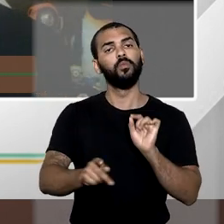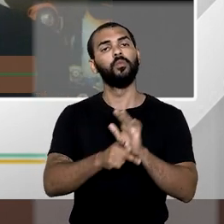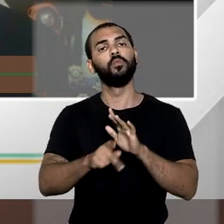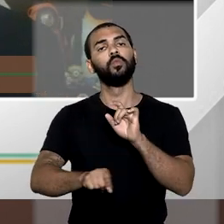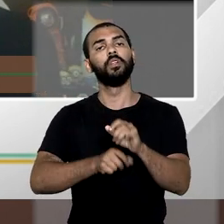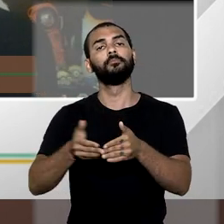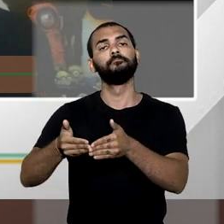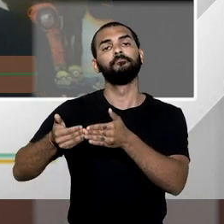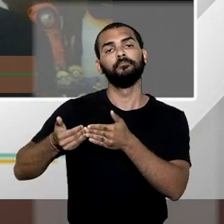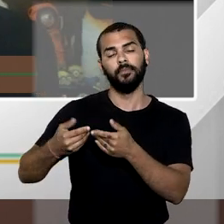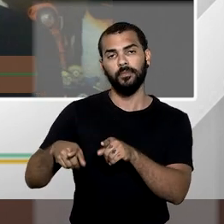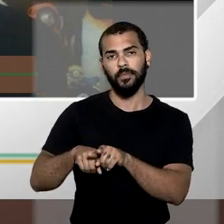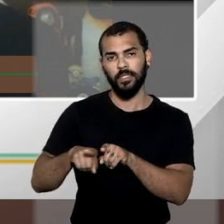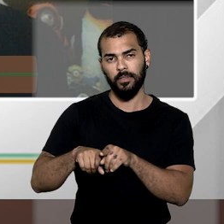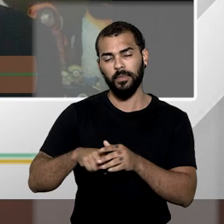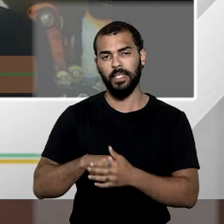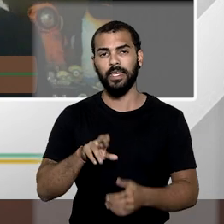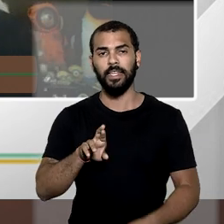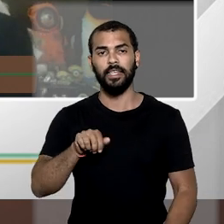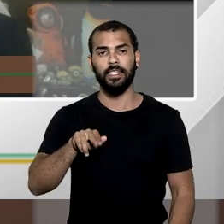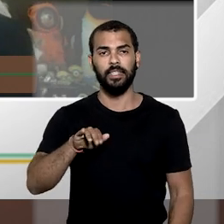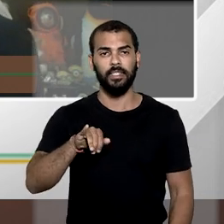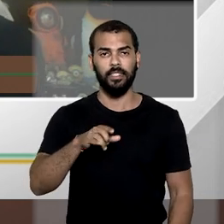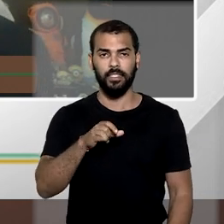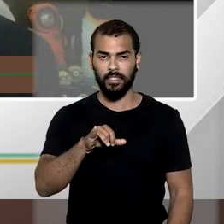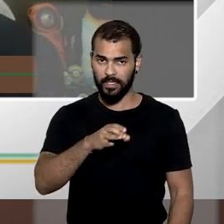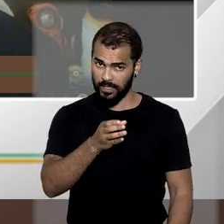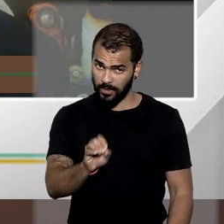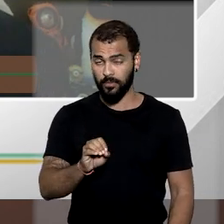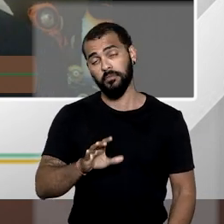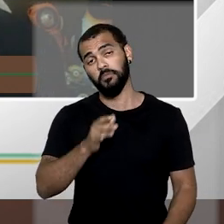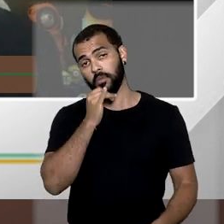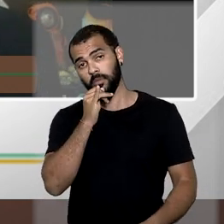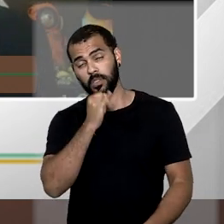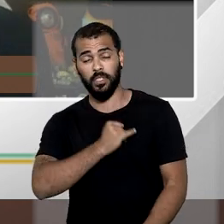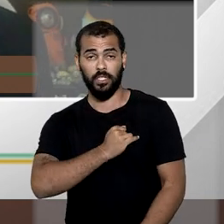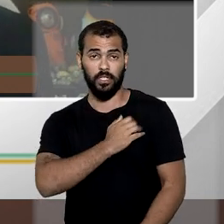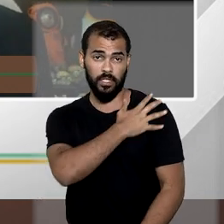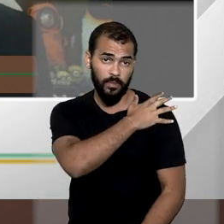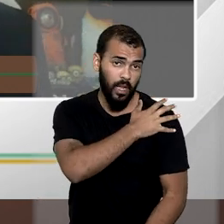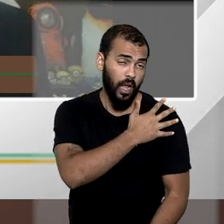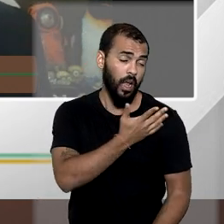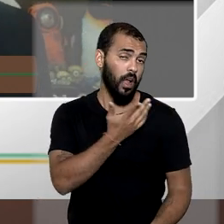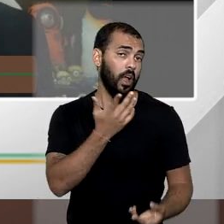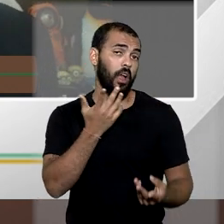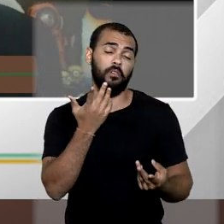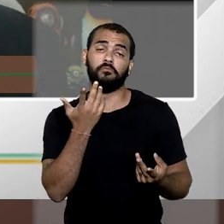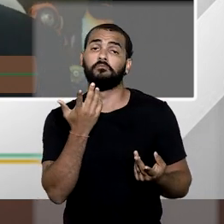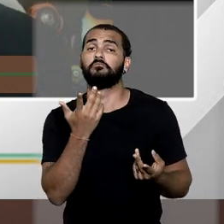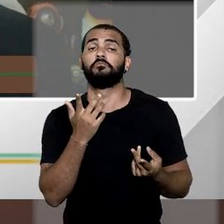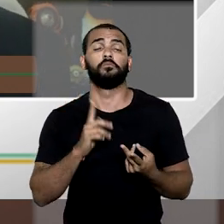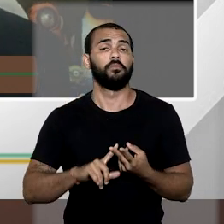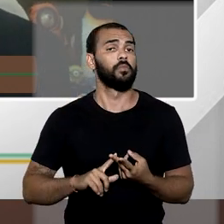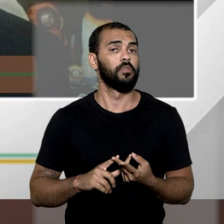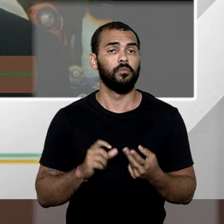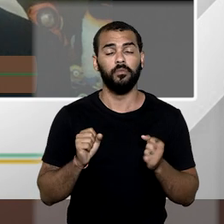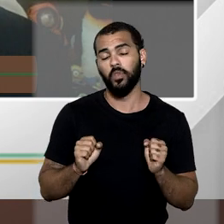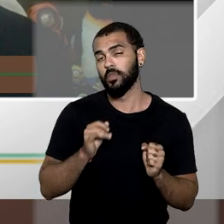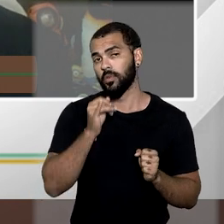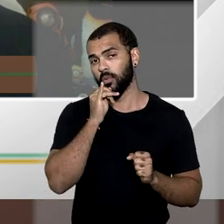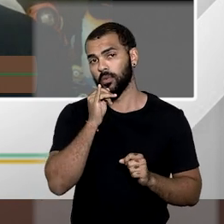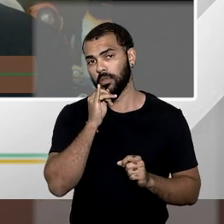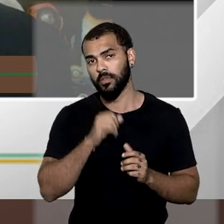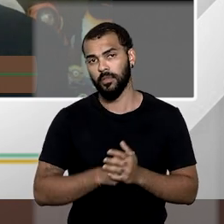ou seja, em certos casos, o poder público, seja para fins militares, seja para fins não militares, pode